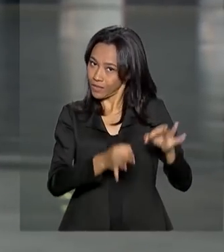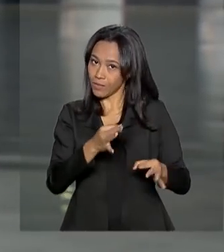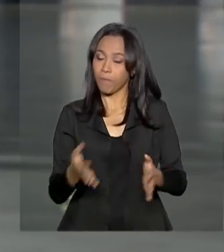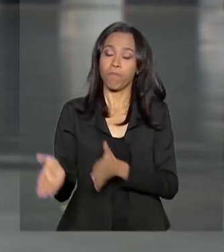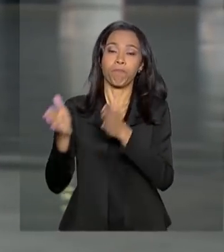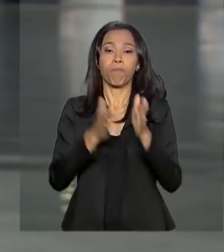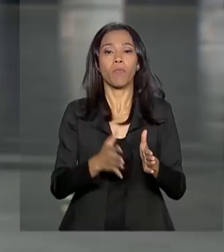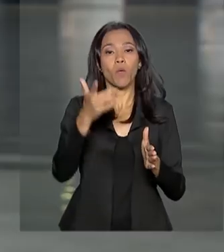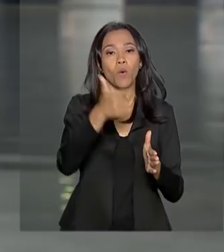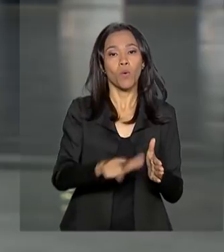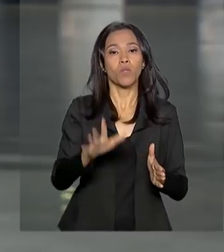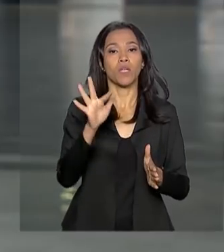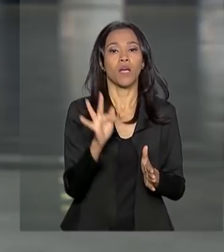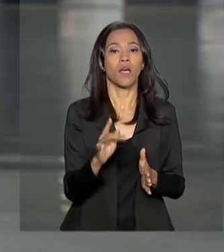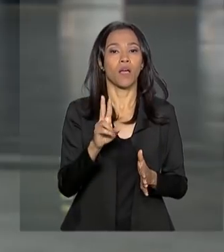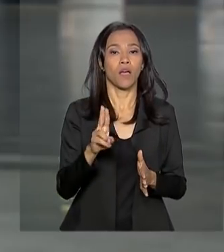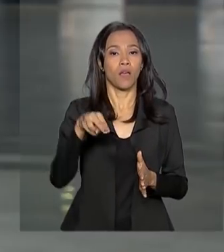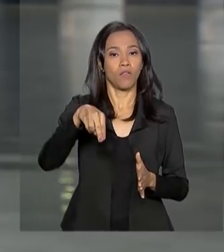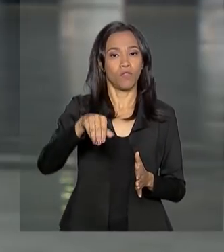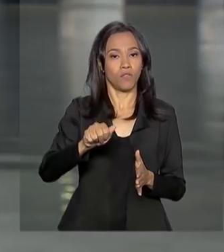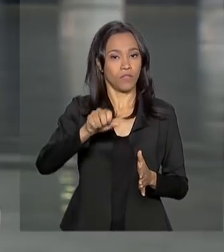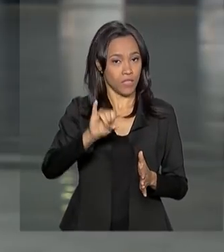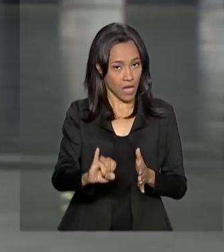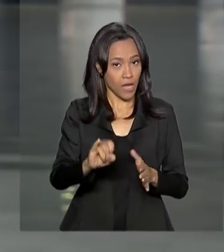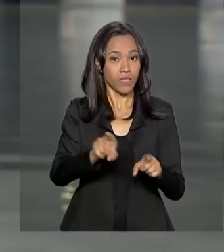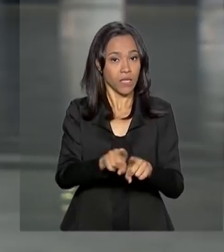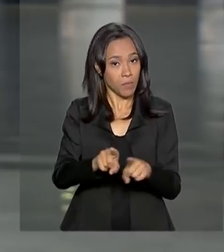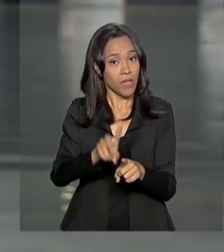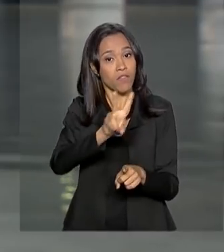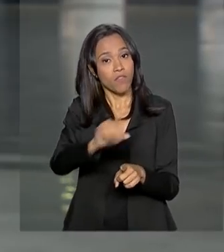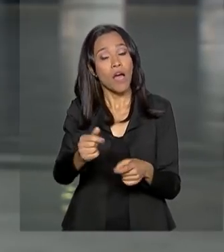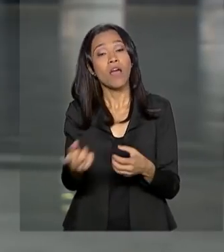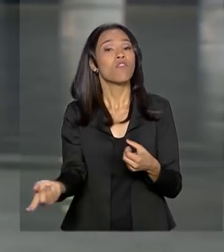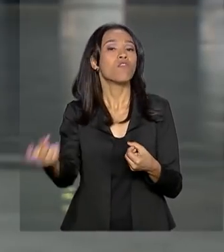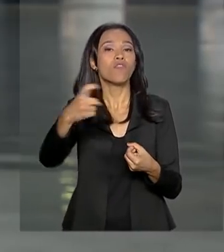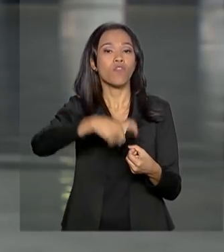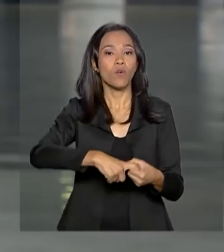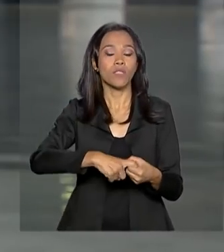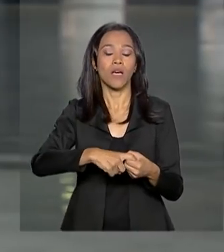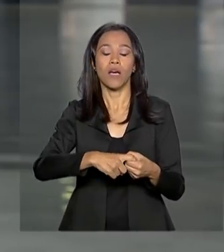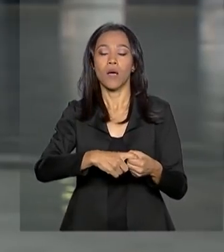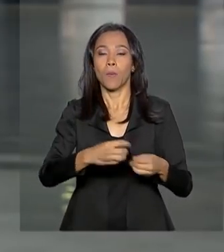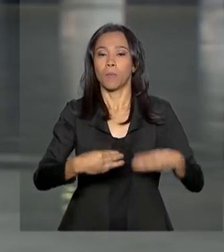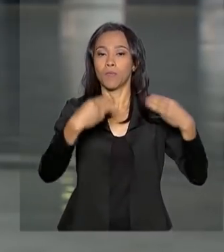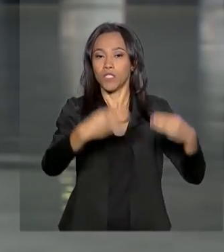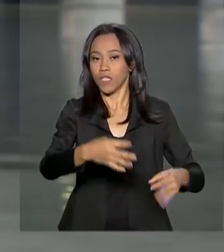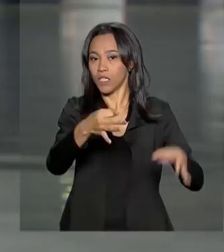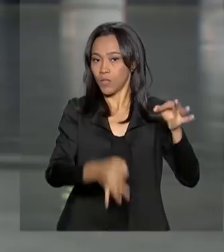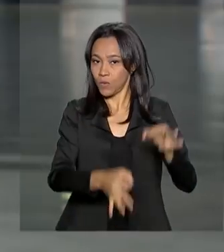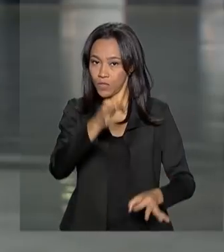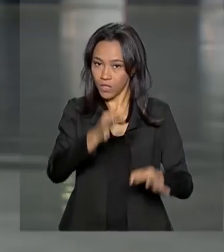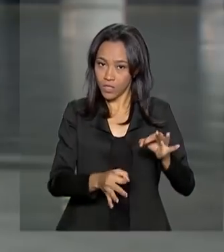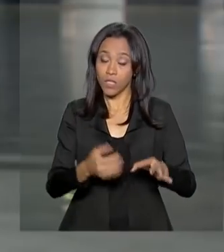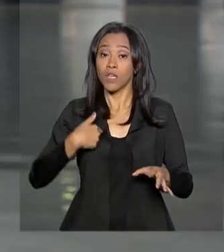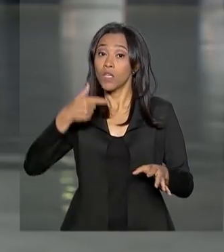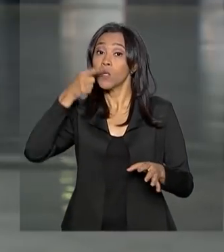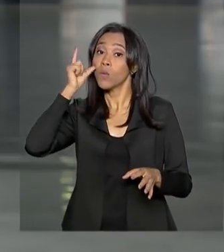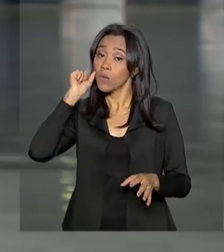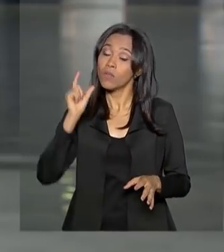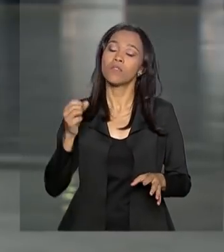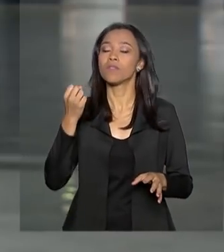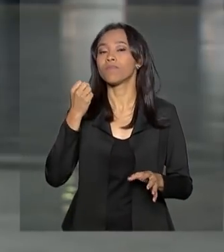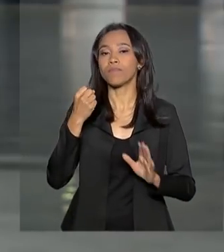a demarcação de terras indígenas, isso aí vai voltar para o Ministério da Justiça. E o Senado autorizou ontem a